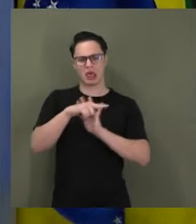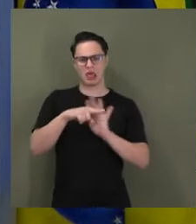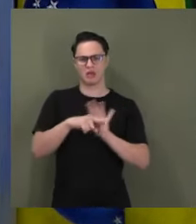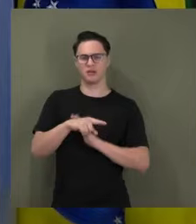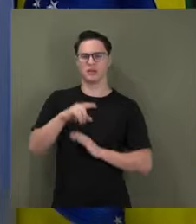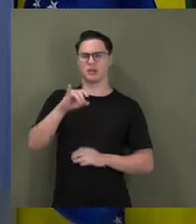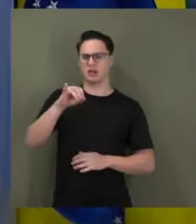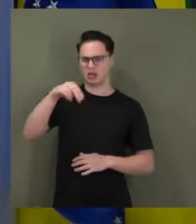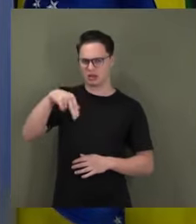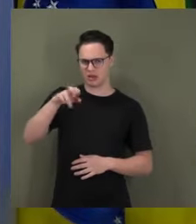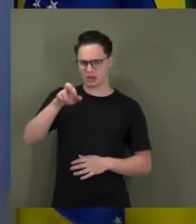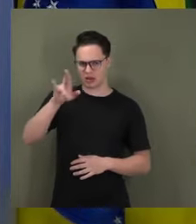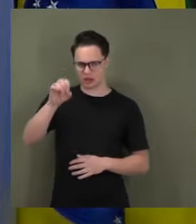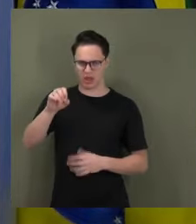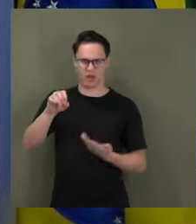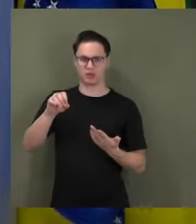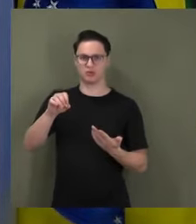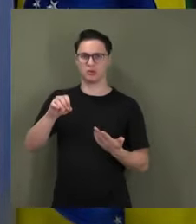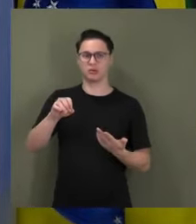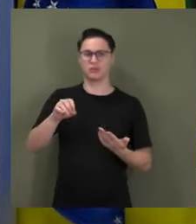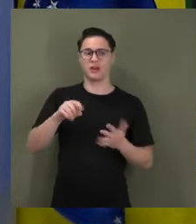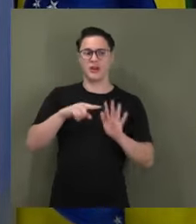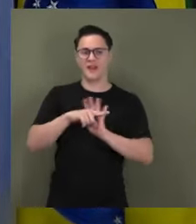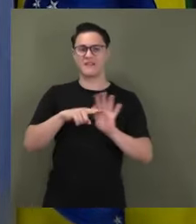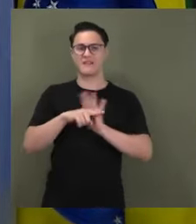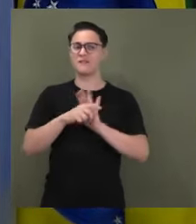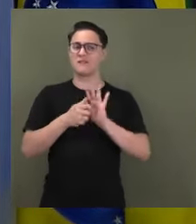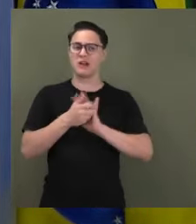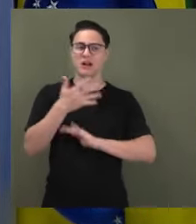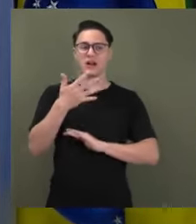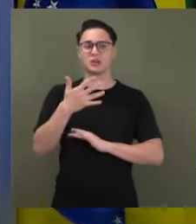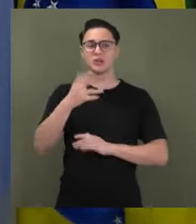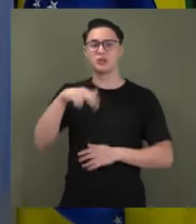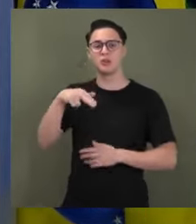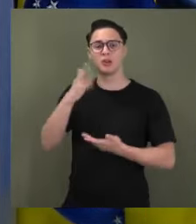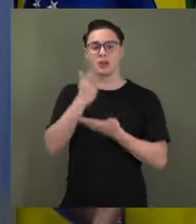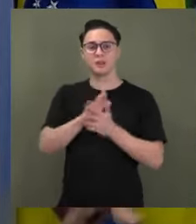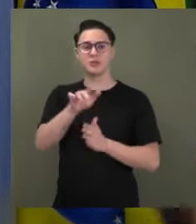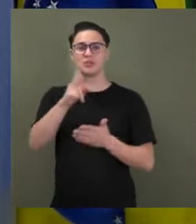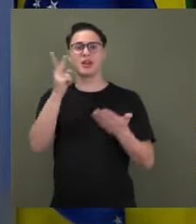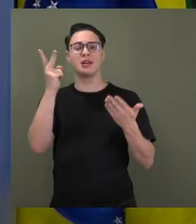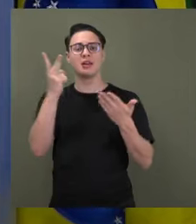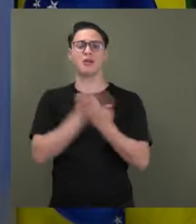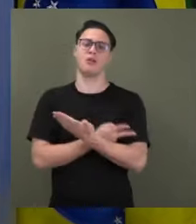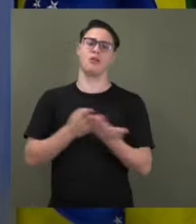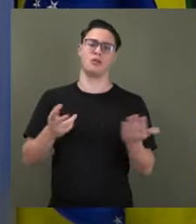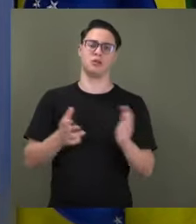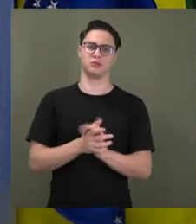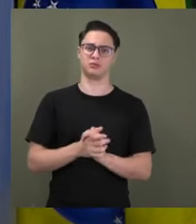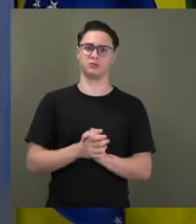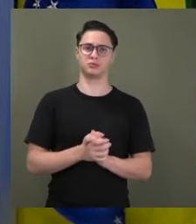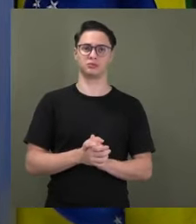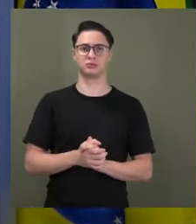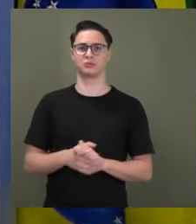fake news, 8 de janeiro, e tantos outros inquéritos que não têm fim. Isso está errado. Isso não está no nosso ordenamento jurídico.